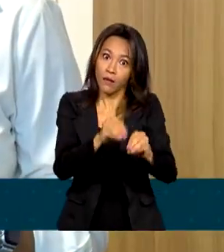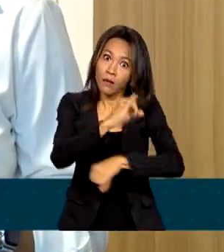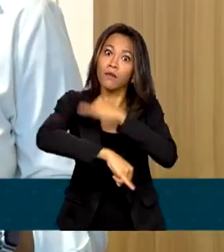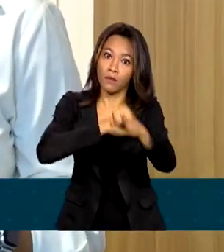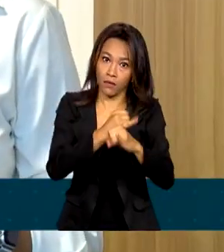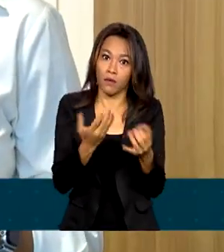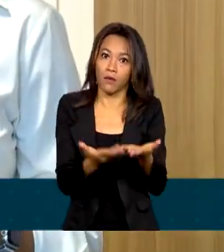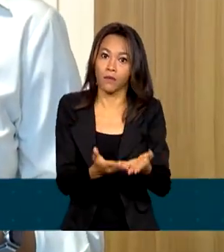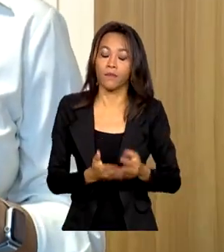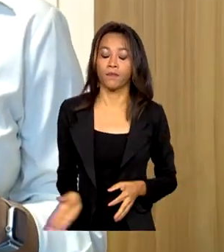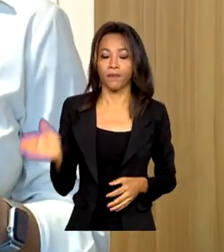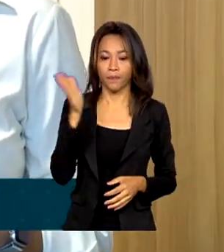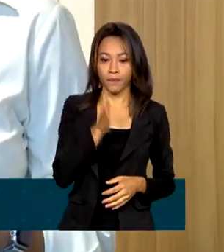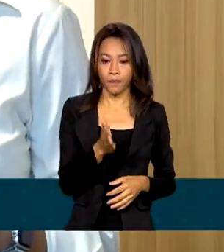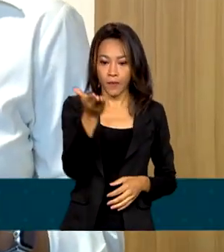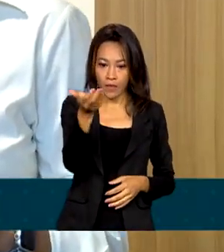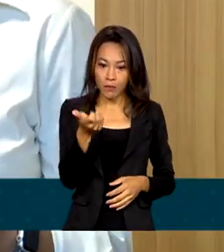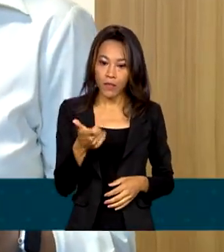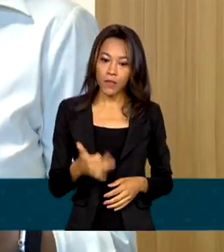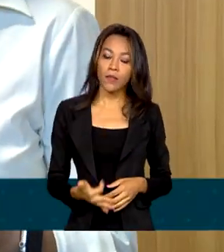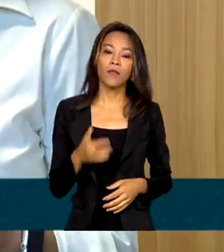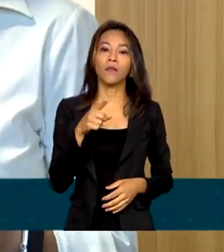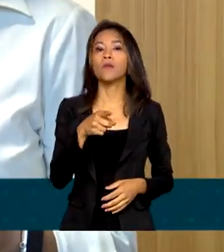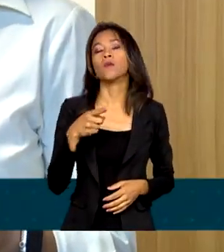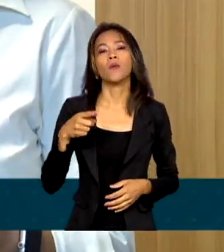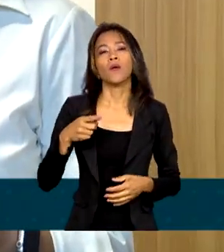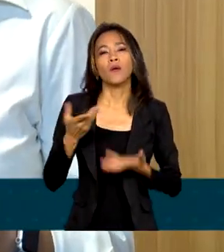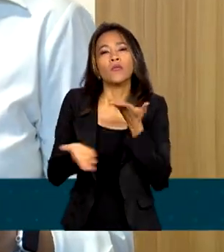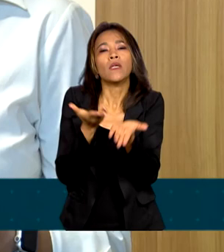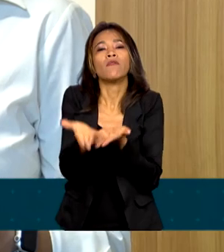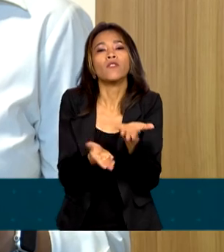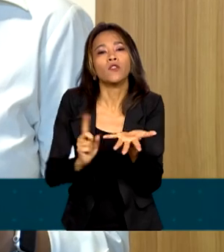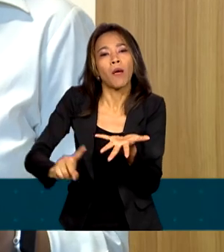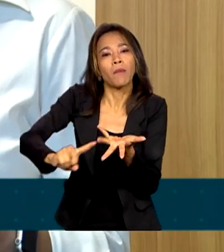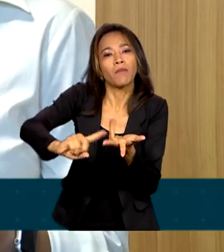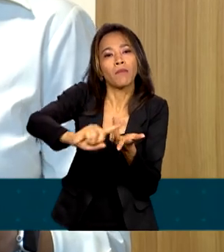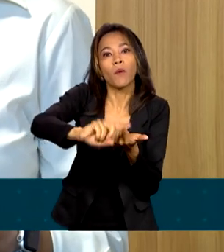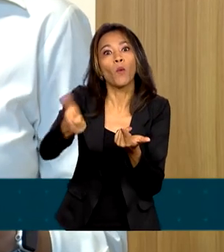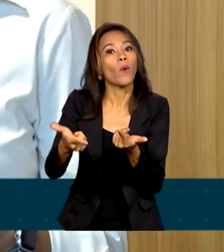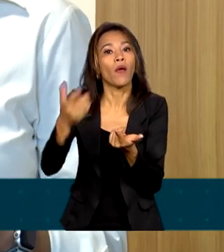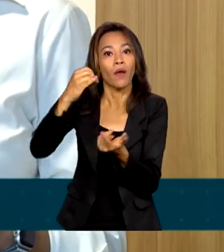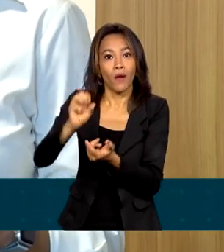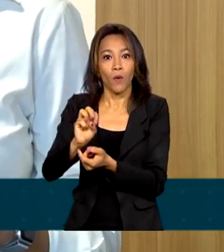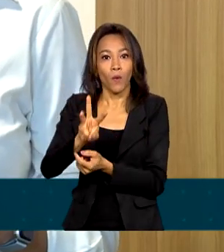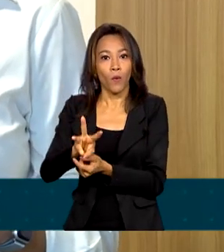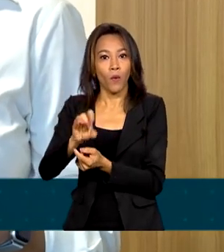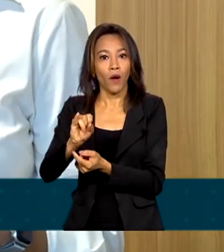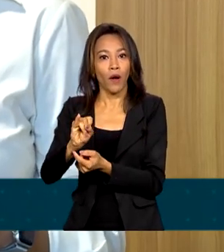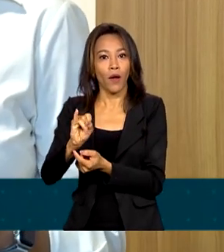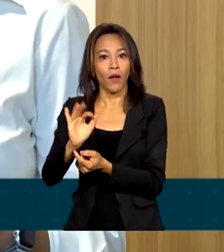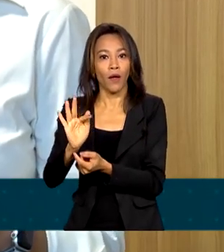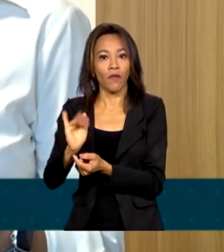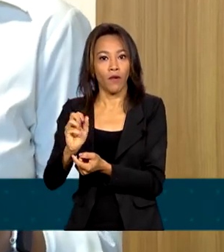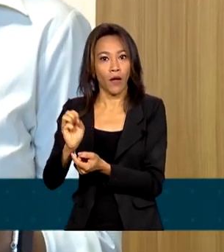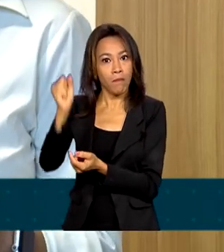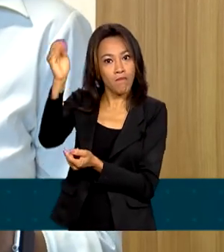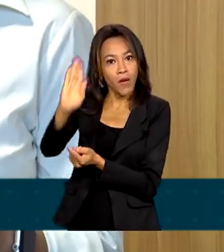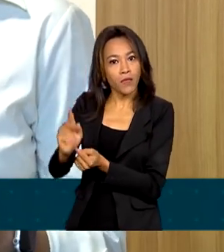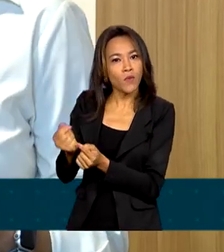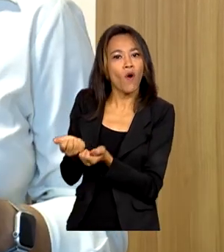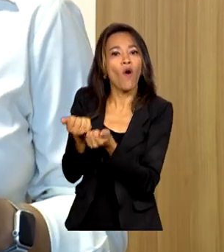os serviços do Ministério das Comunicações para promover a inclusão digital está o Wi-Fi Brasil, que oferece internet